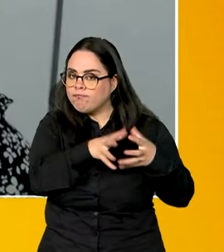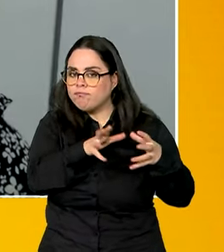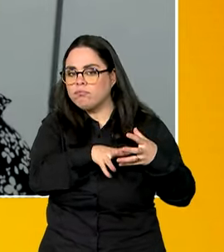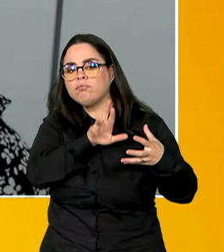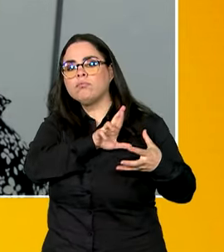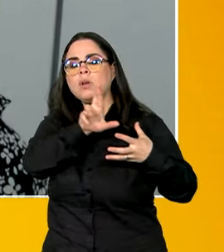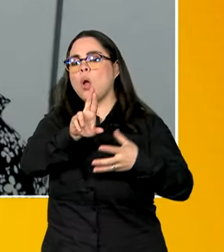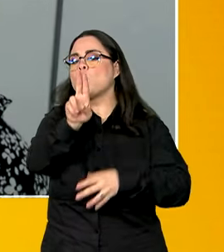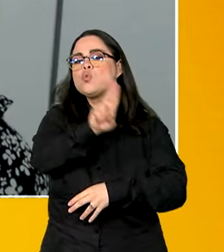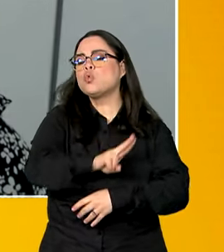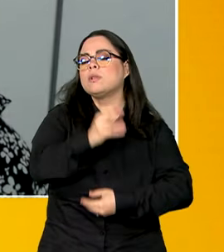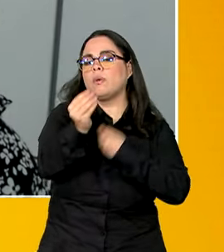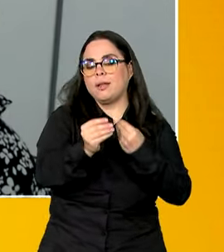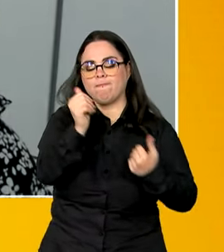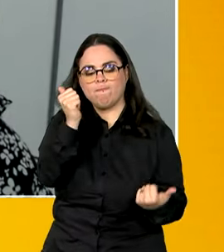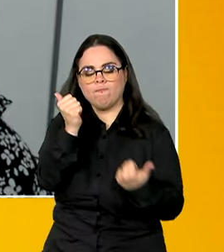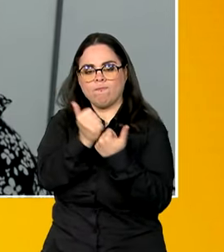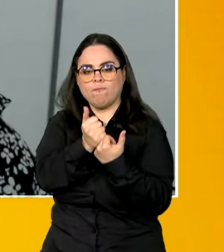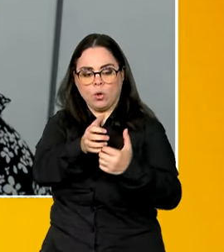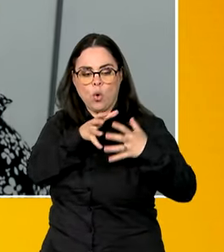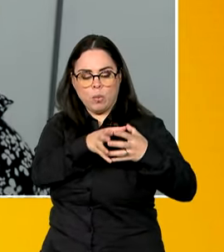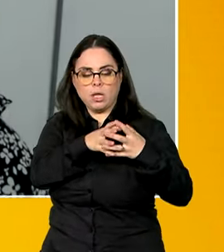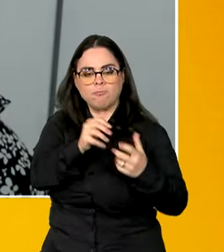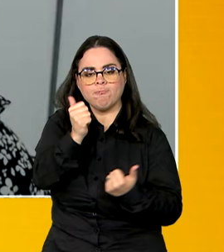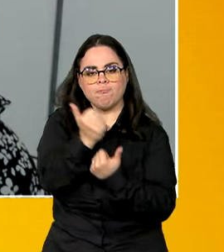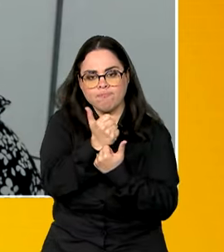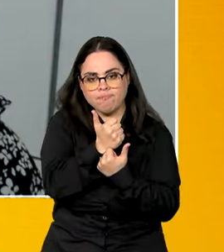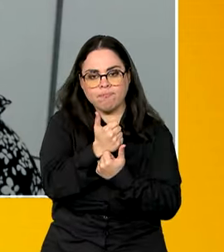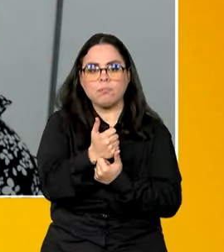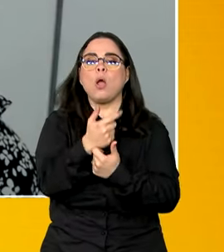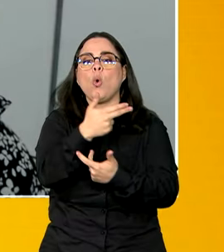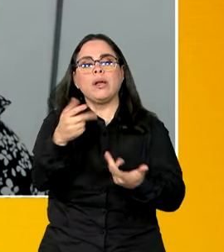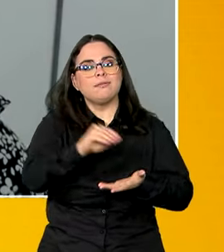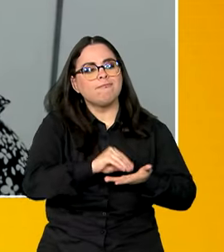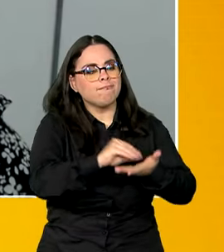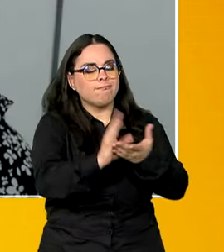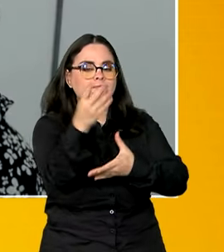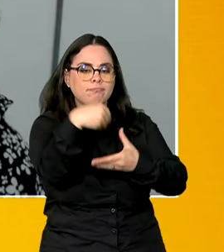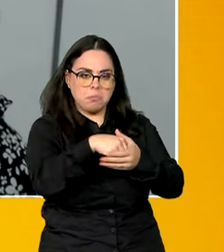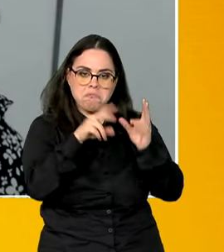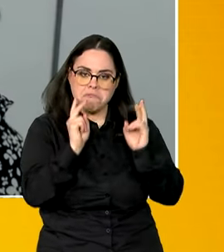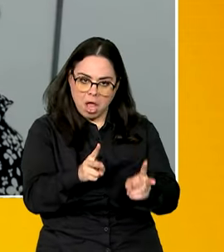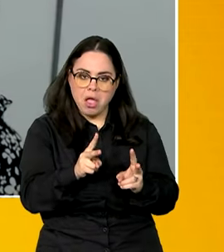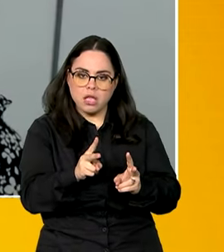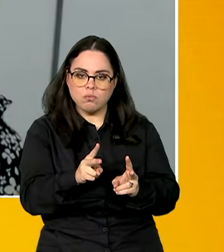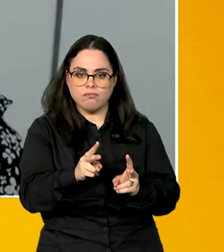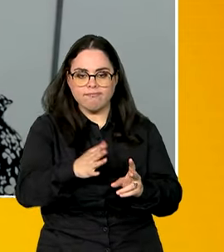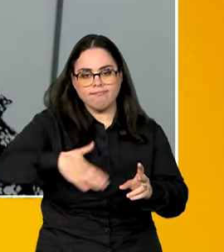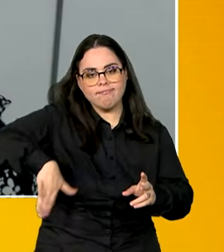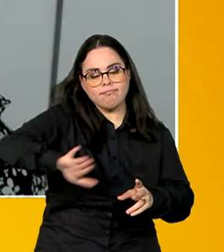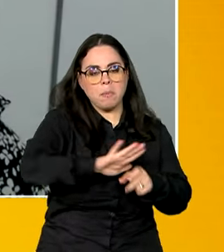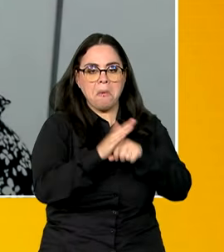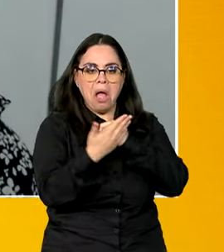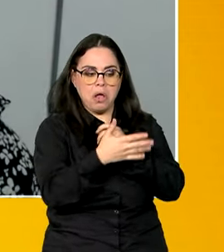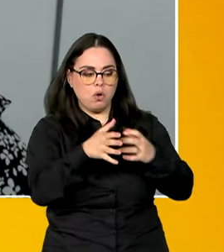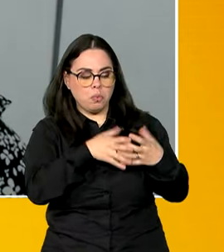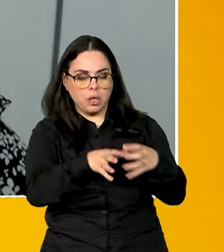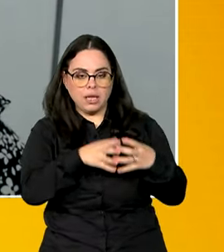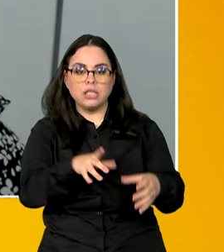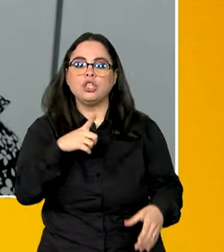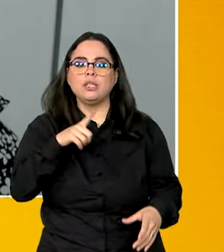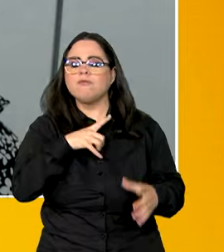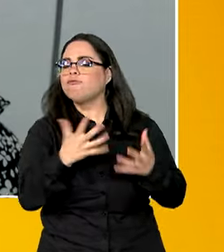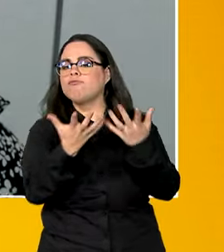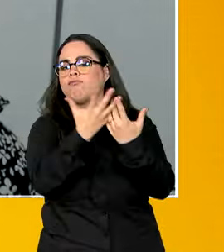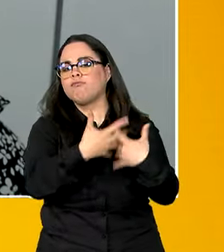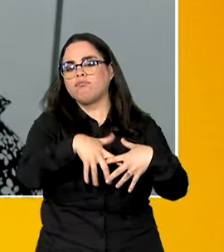elas servem para apoiar a comunidade, as necessidades mais básicas da comunidade. E elas têm até uma funcionalidade maior,